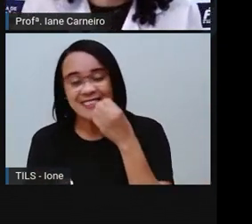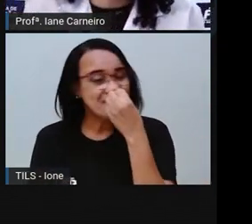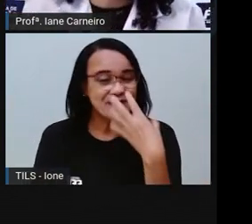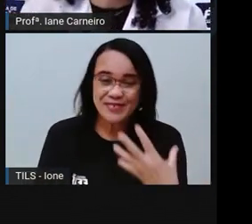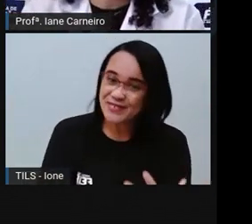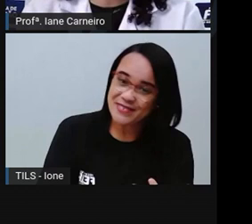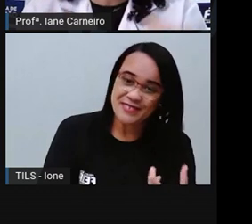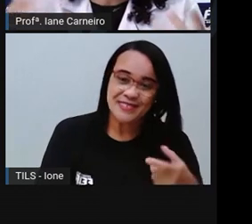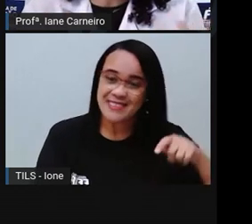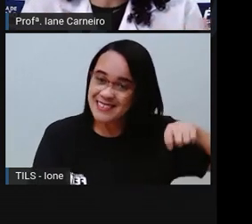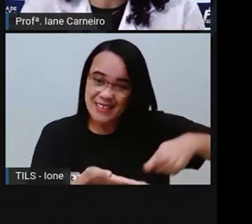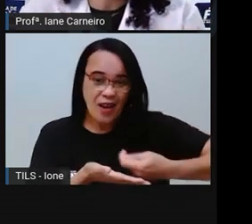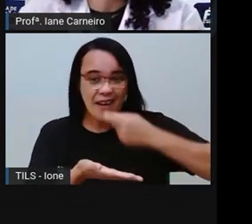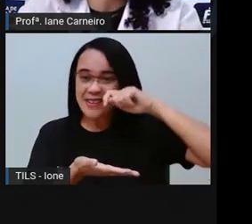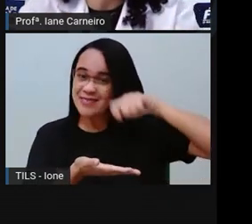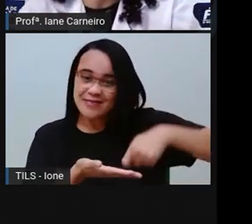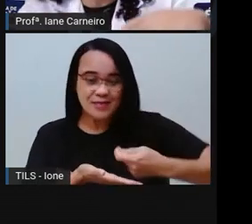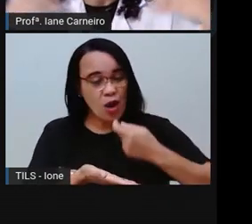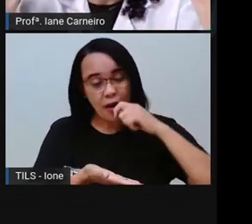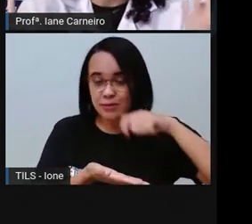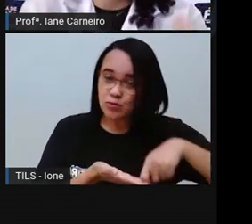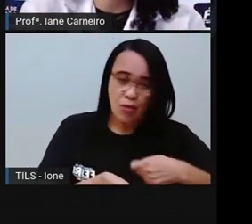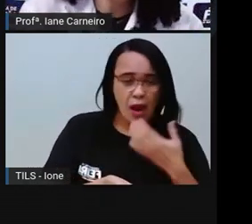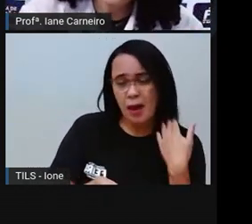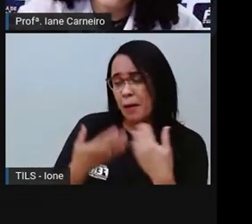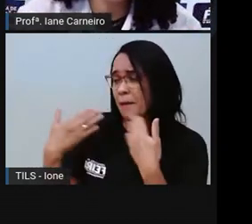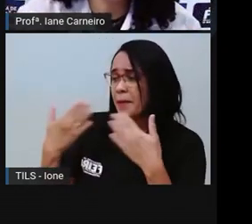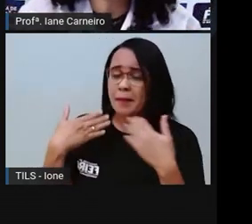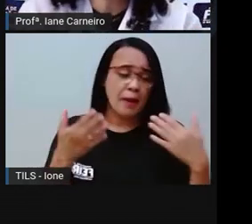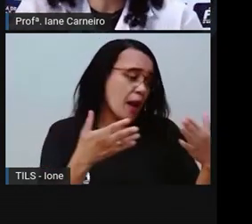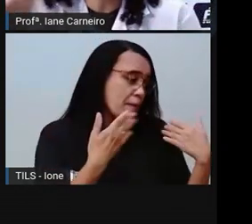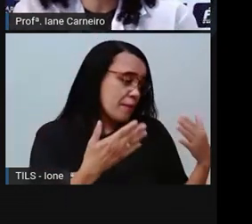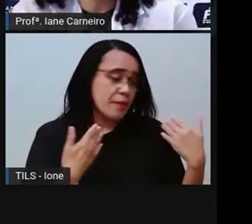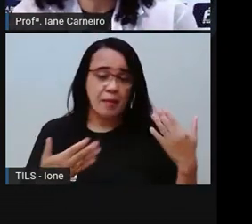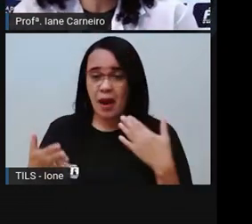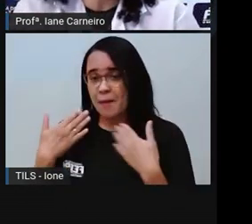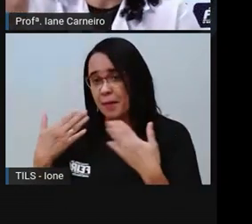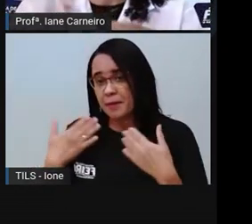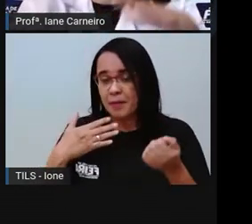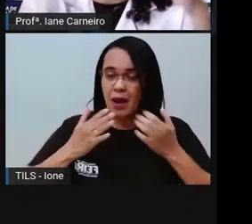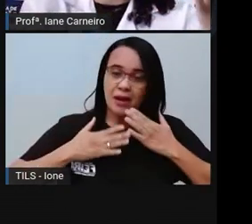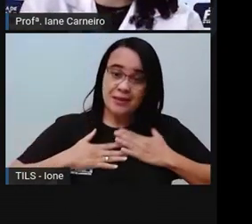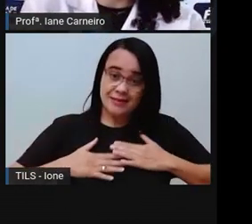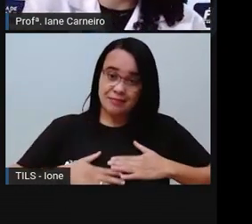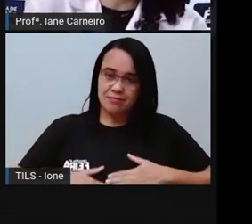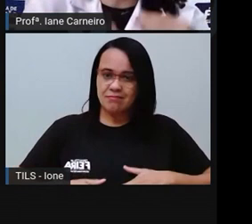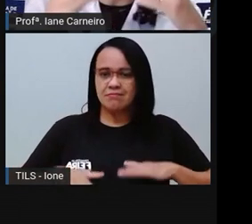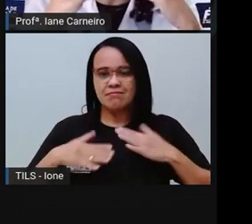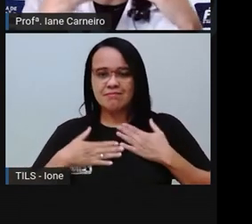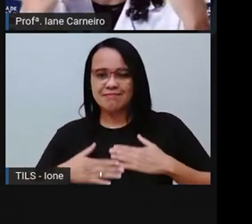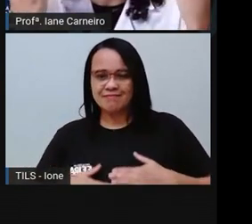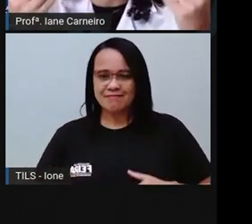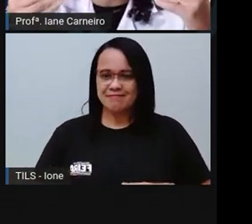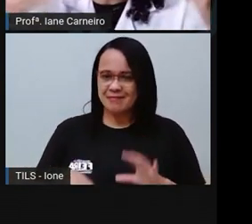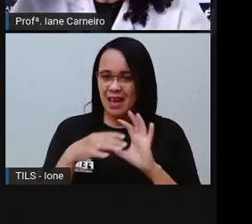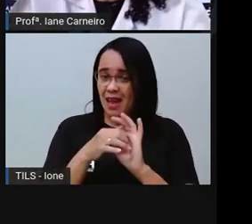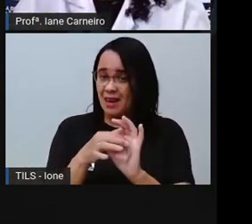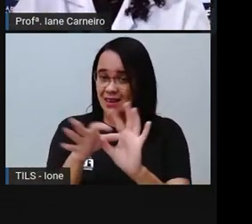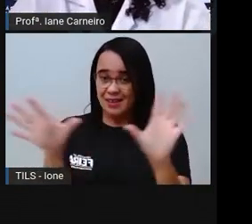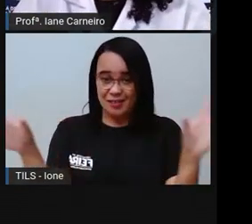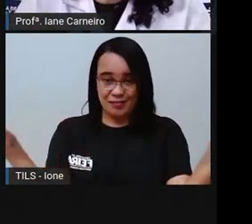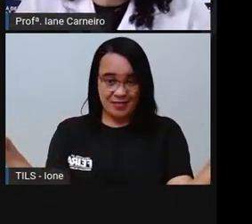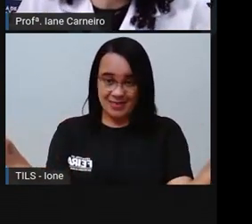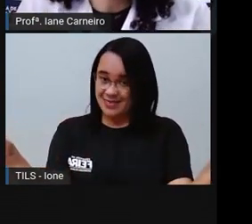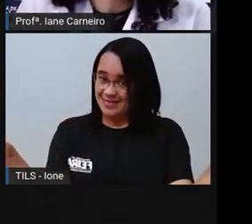comendo. Então, é um ambiente mais relaxado, né? Nesse ambiente, diferente da igreja, você pode falar. Você não vai ficar